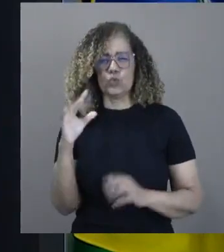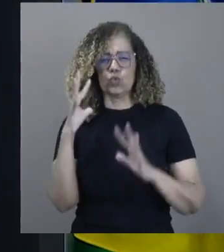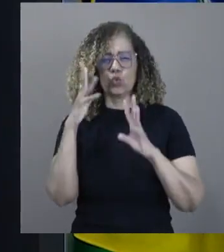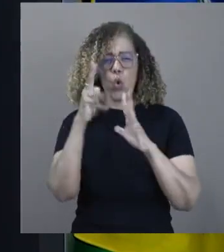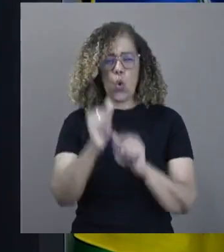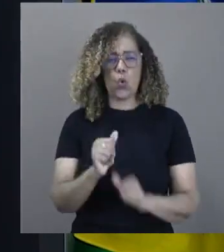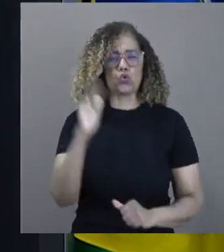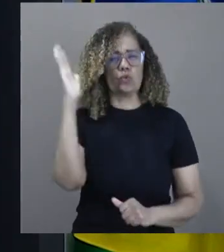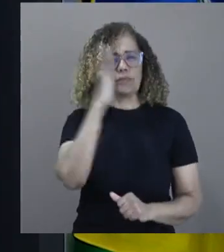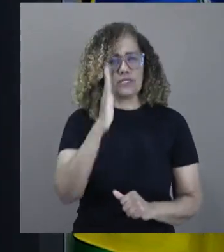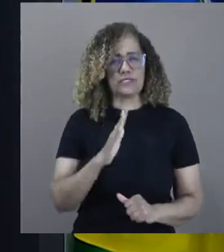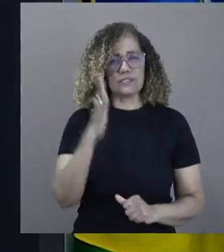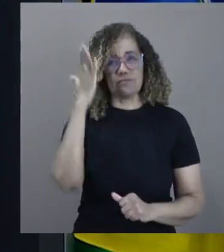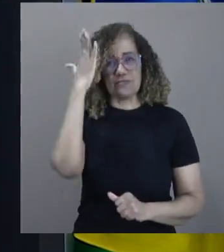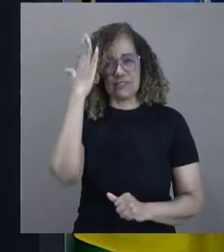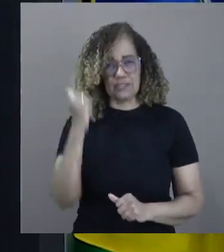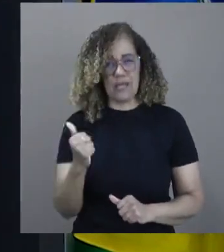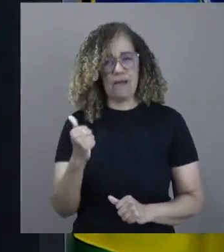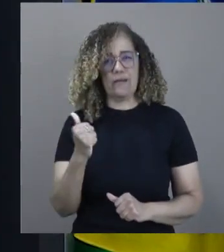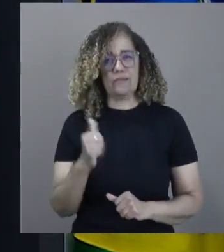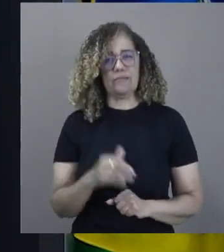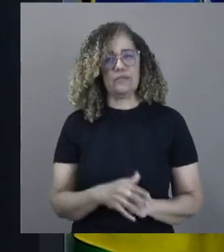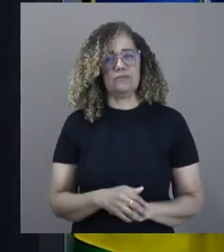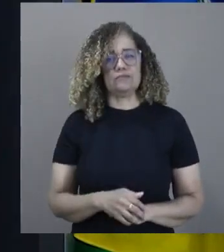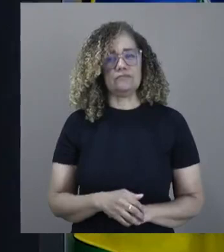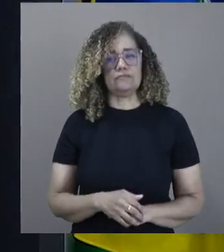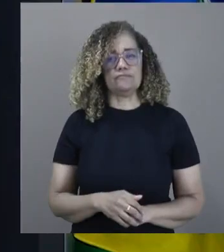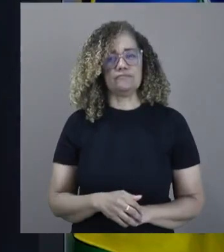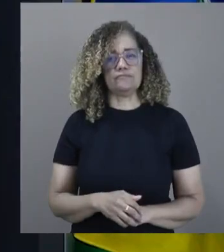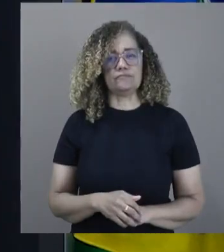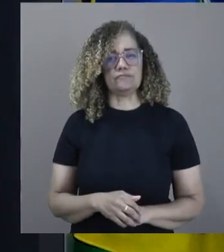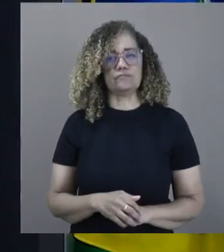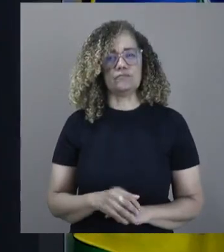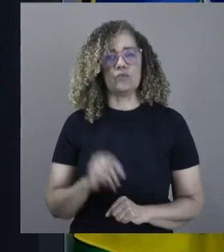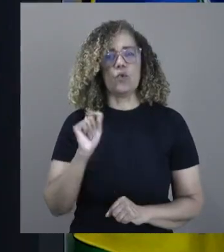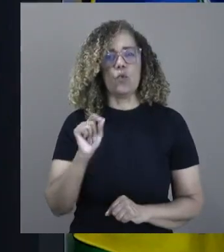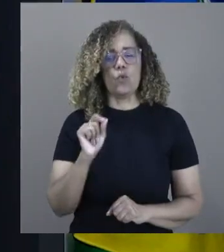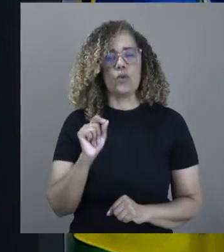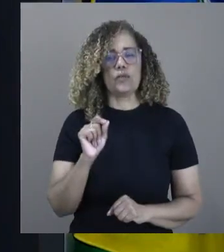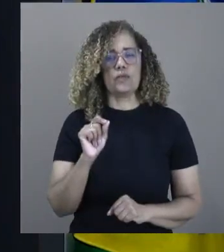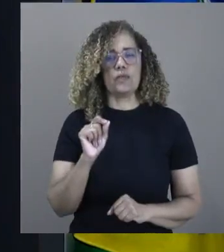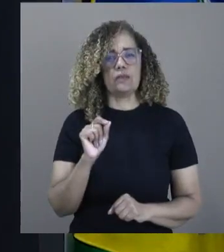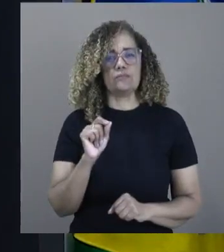a questão dos fertilizantes.